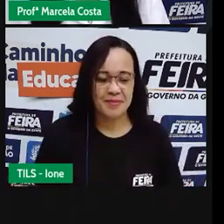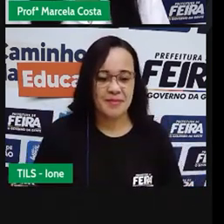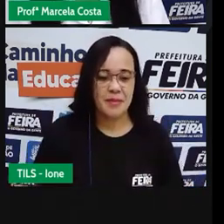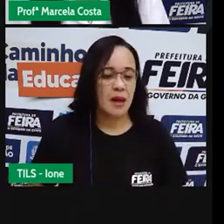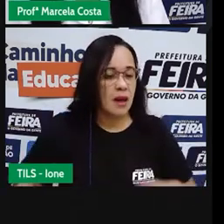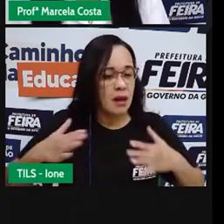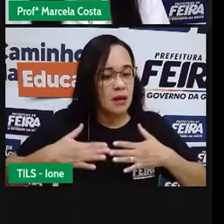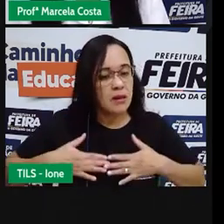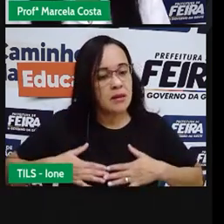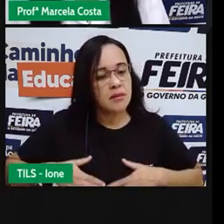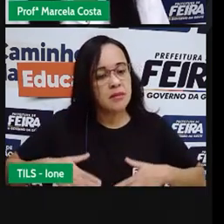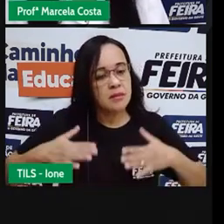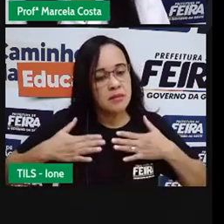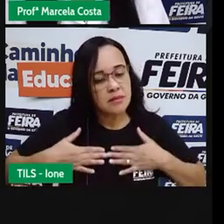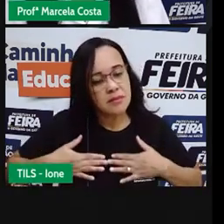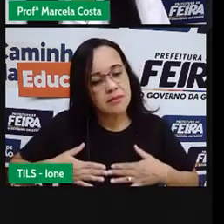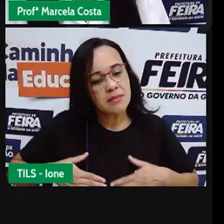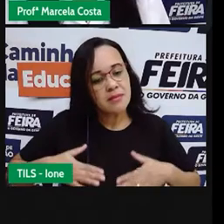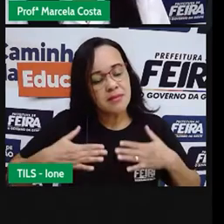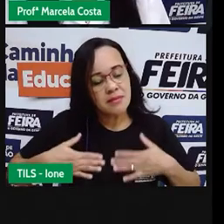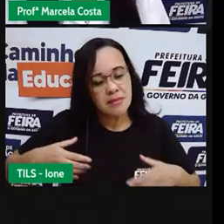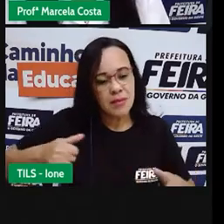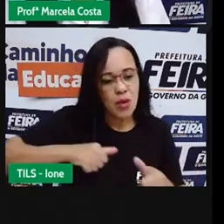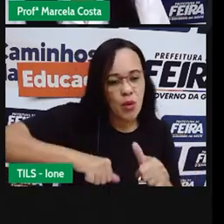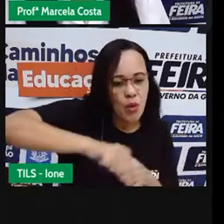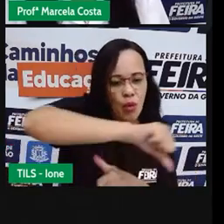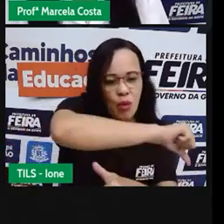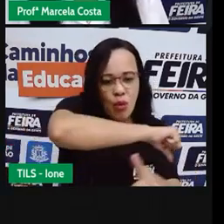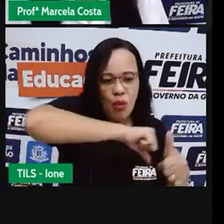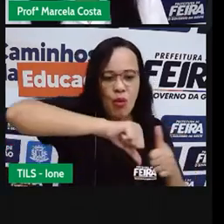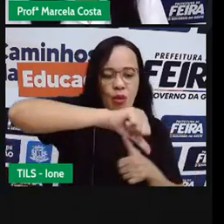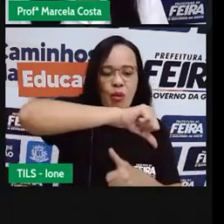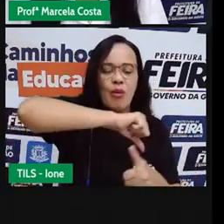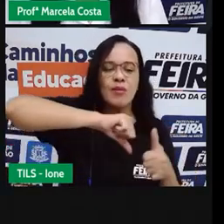Tranquilo Qual é o Contrário De tranquilo